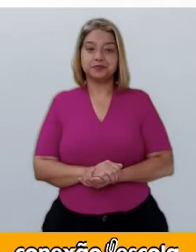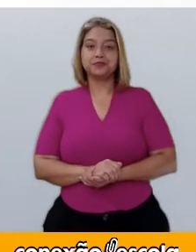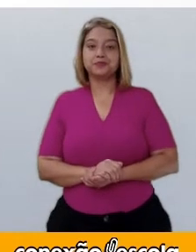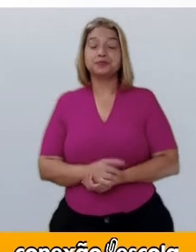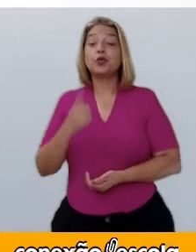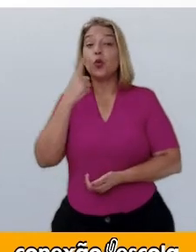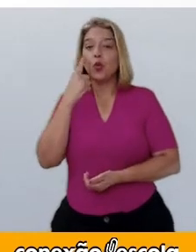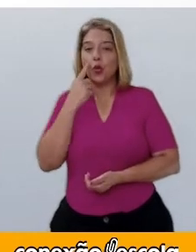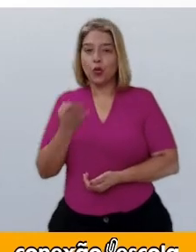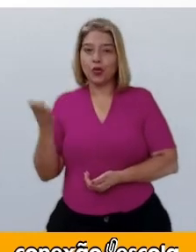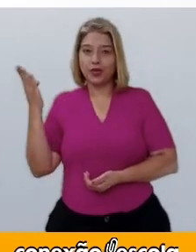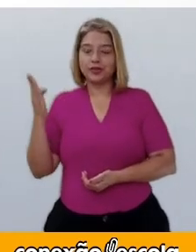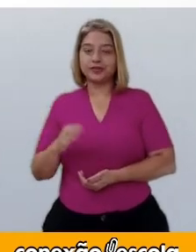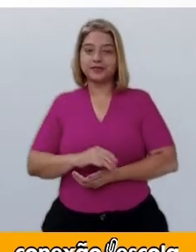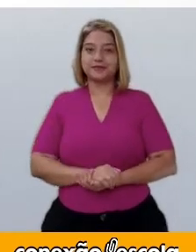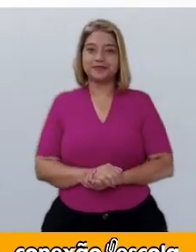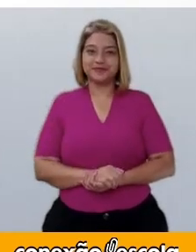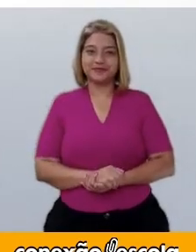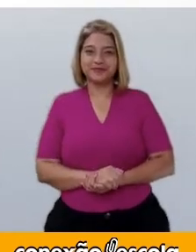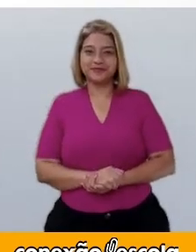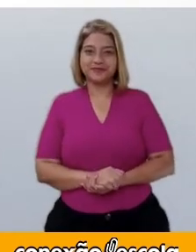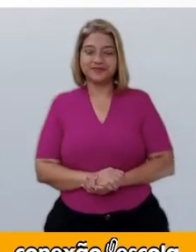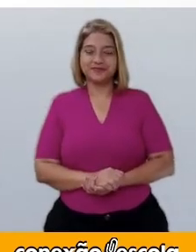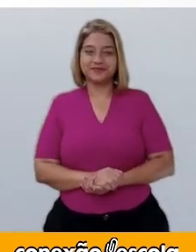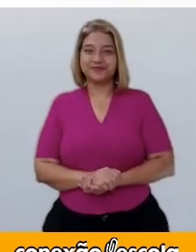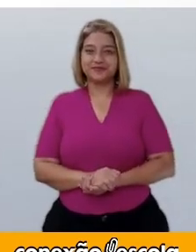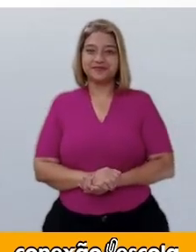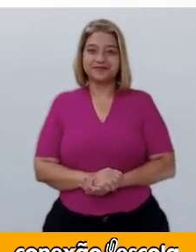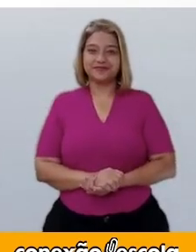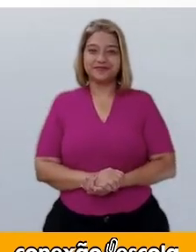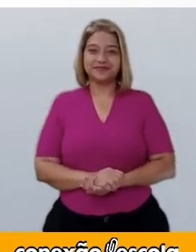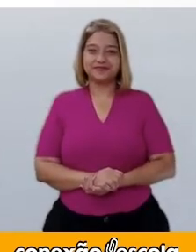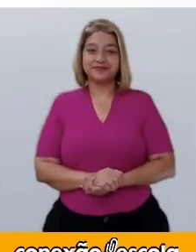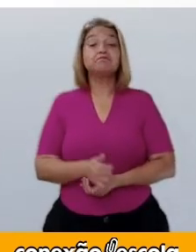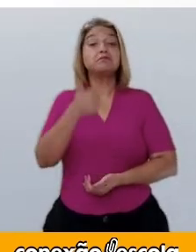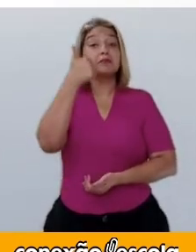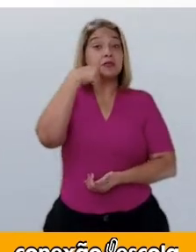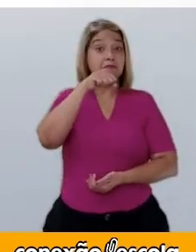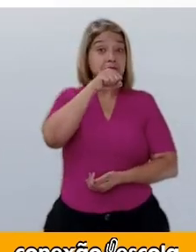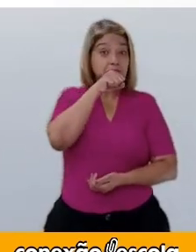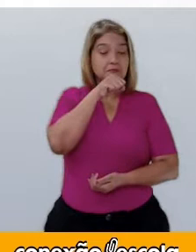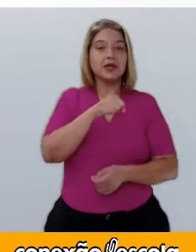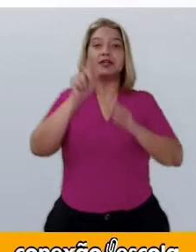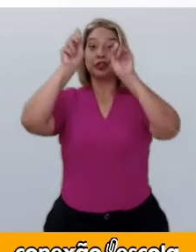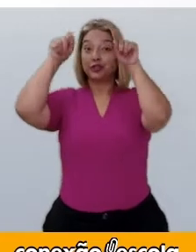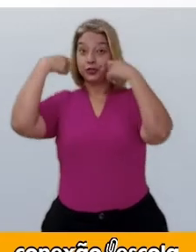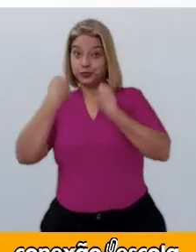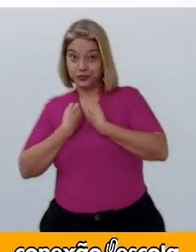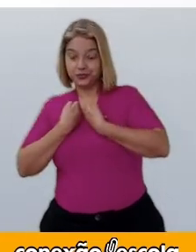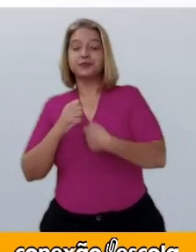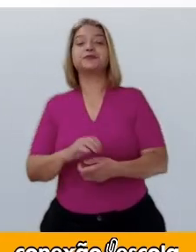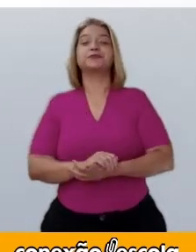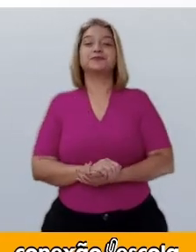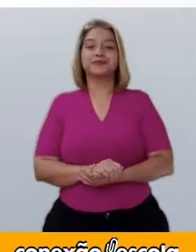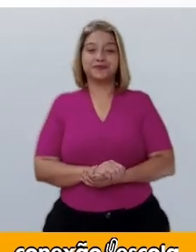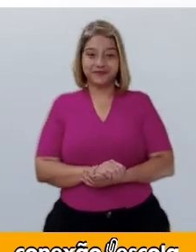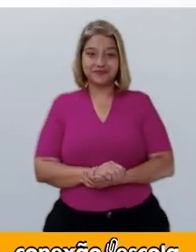Vejam este exemplo, esta sugestão. Mamãe e Chapeuzinho.